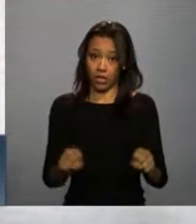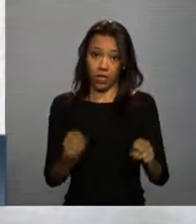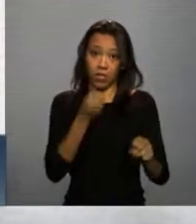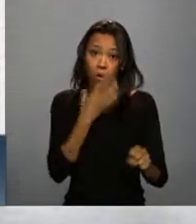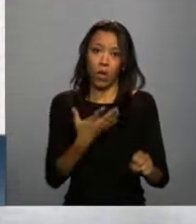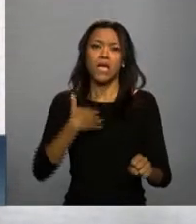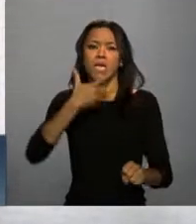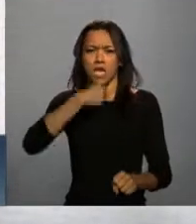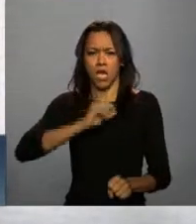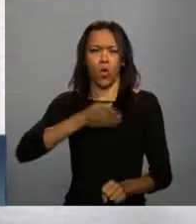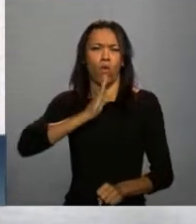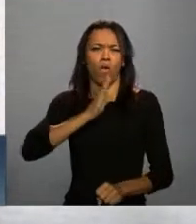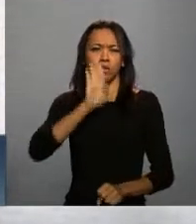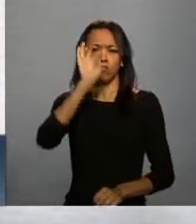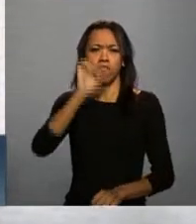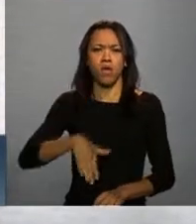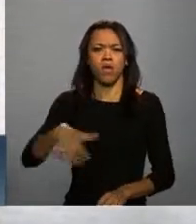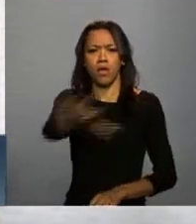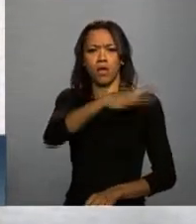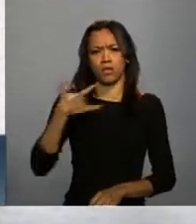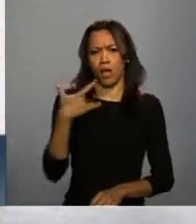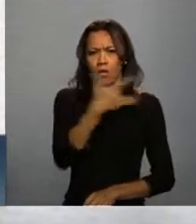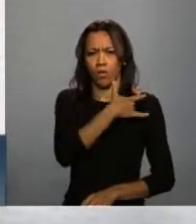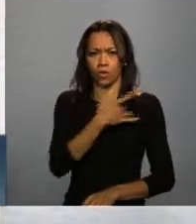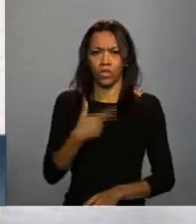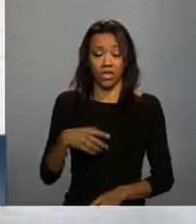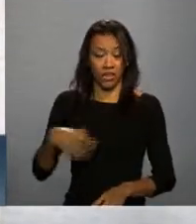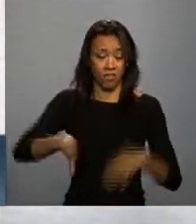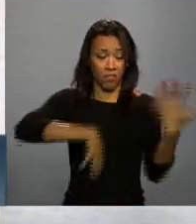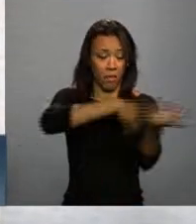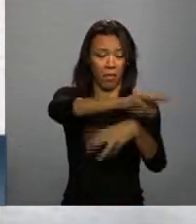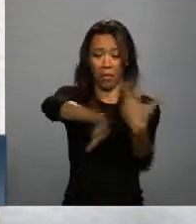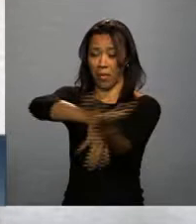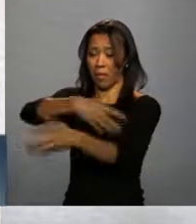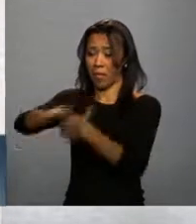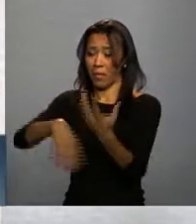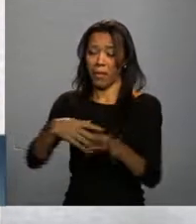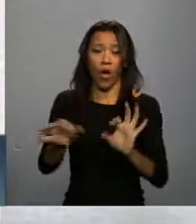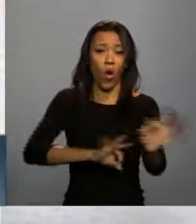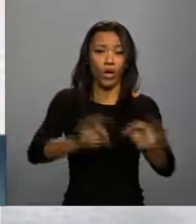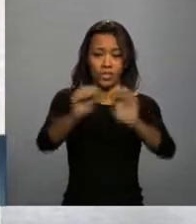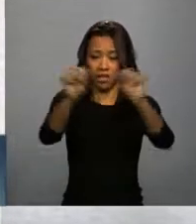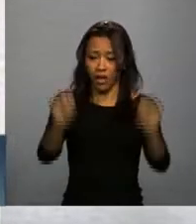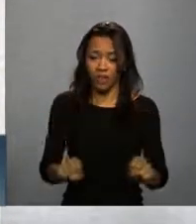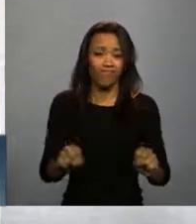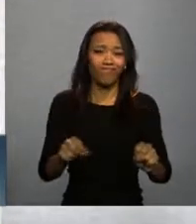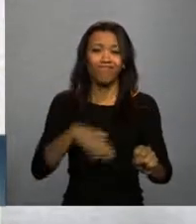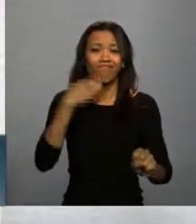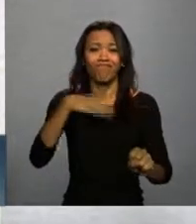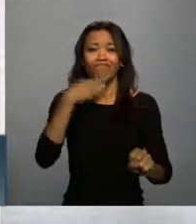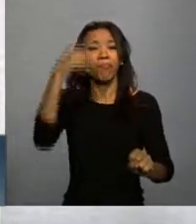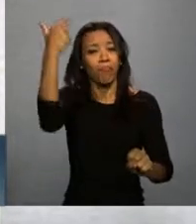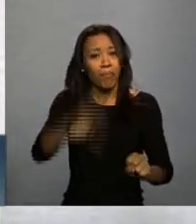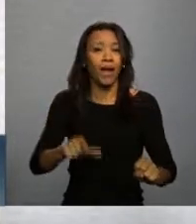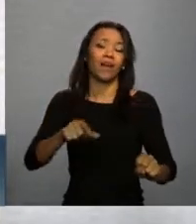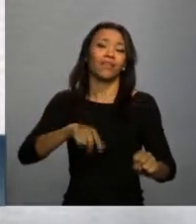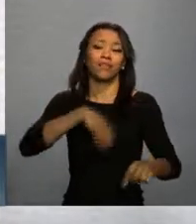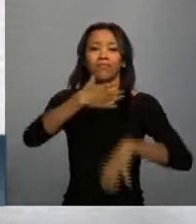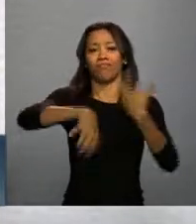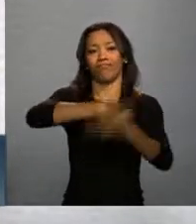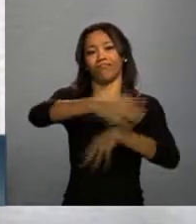de saúde pública que dizia o seguinte, informatizar a bagunça nada mais gerará a não ser uma bagunça informatizada.